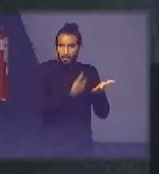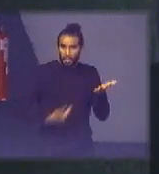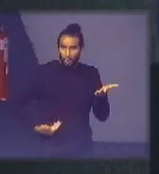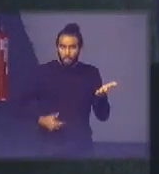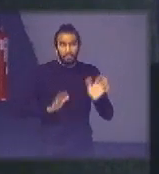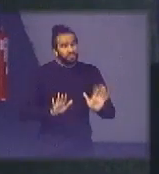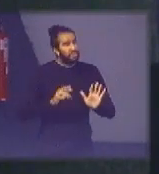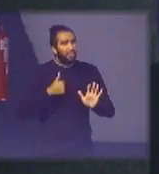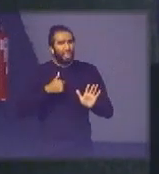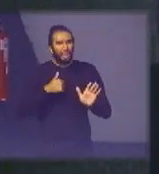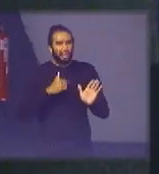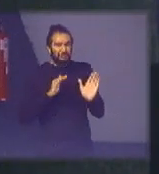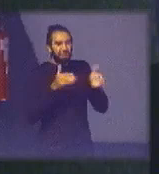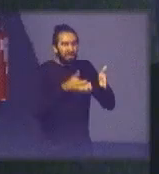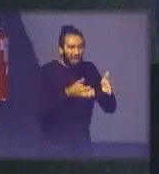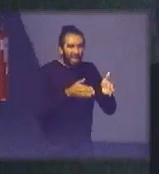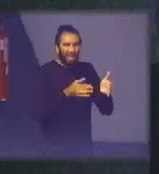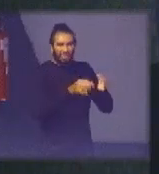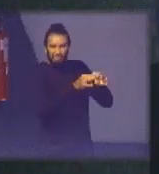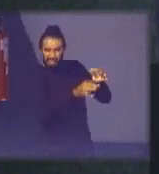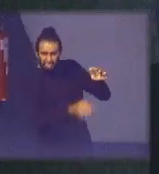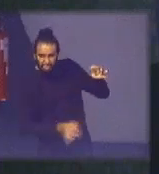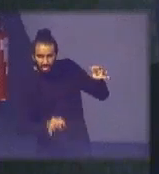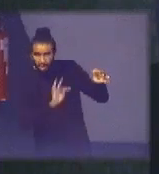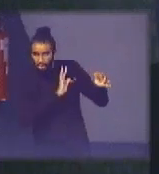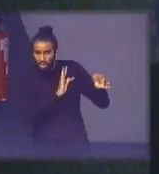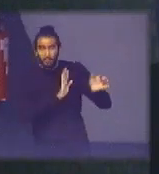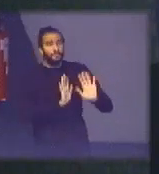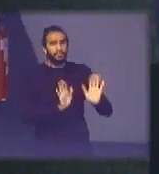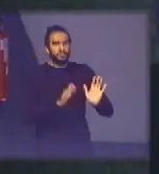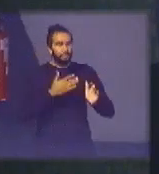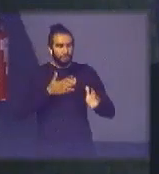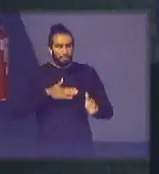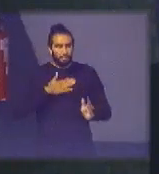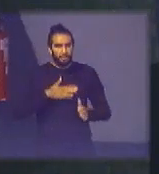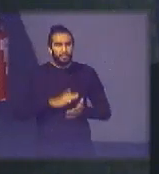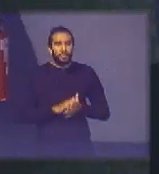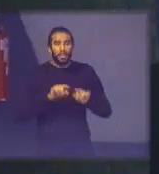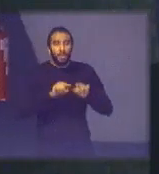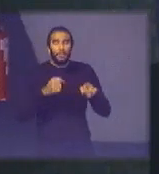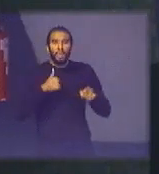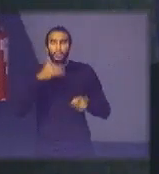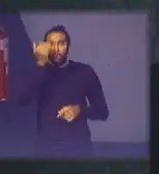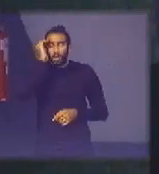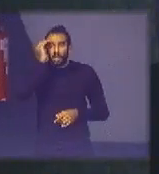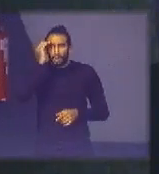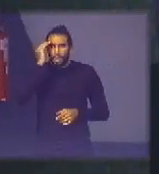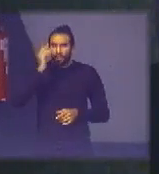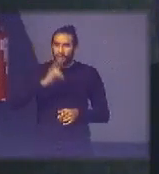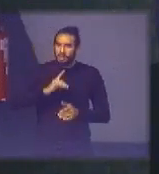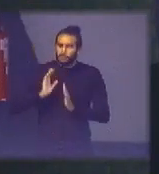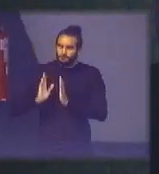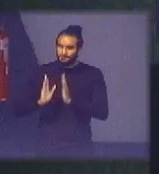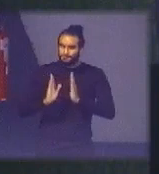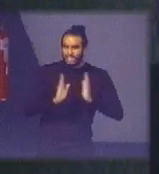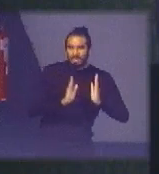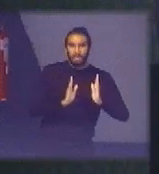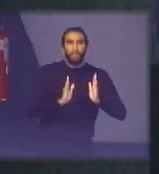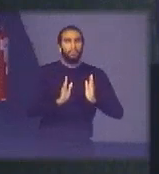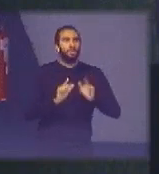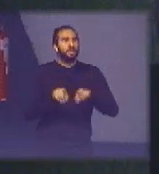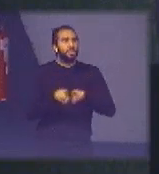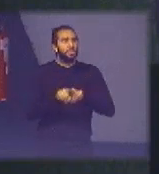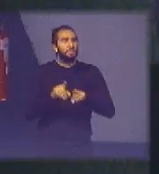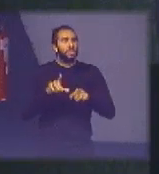nuances muito técnicas sobre isso por óbvio mas eu entendo que por ser um processo tão transversal e por responder